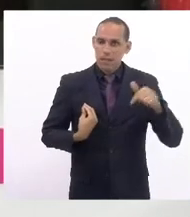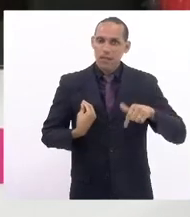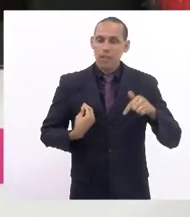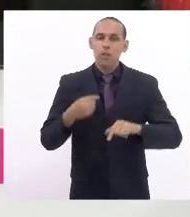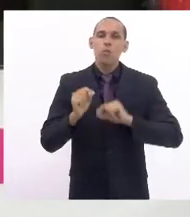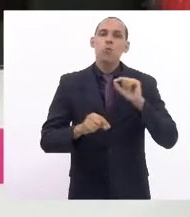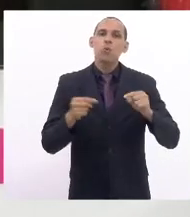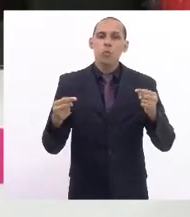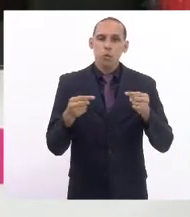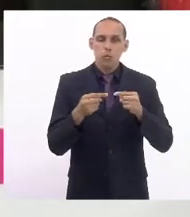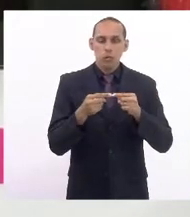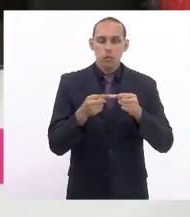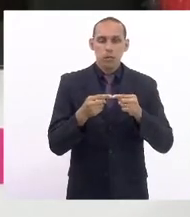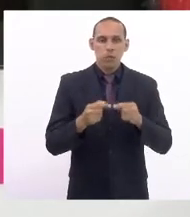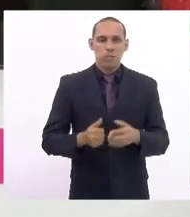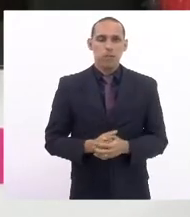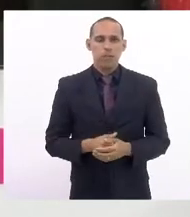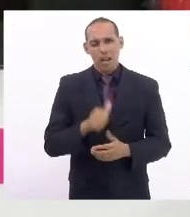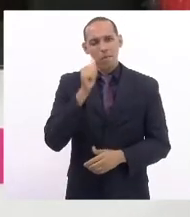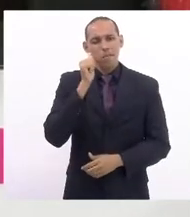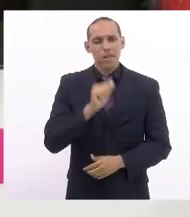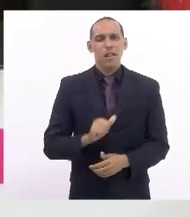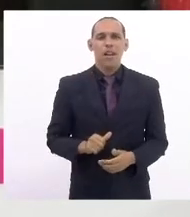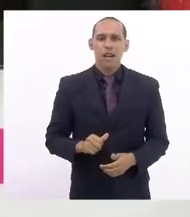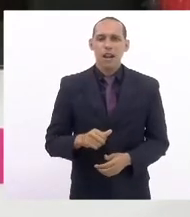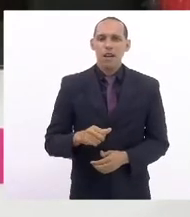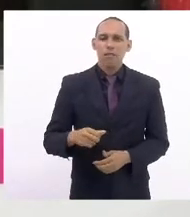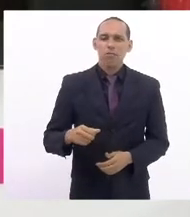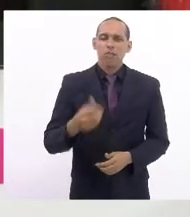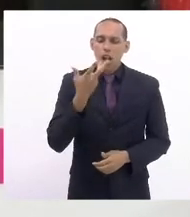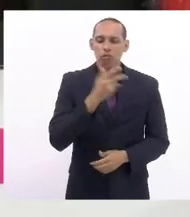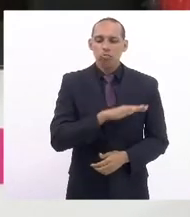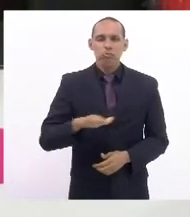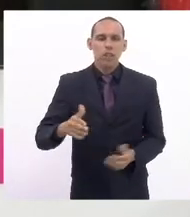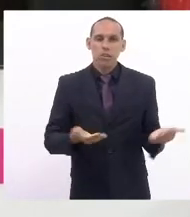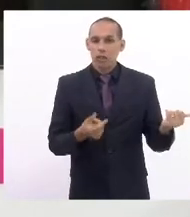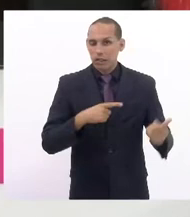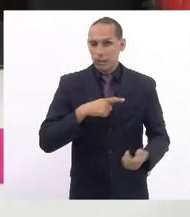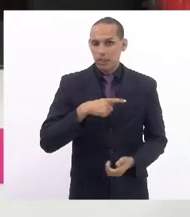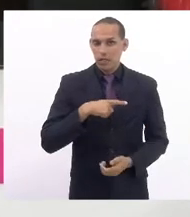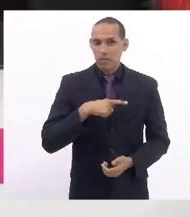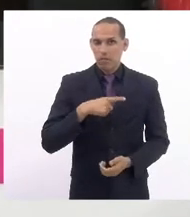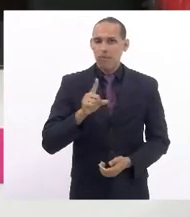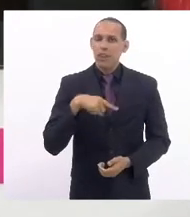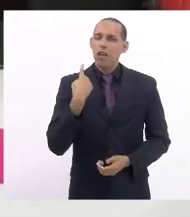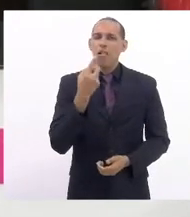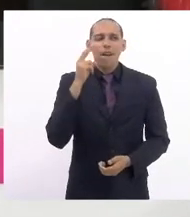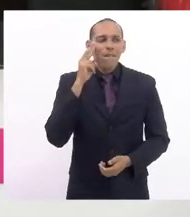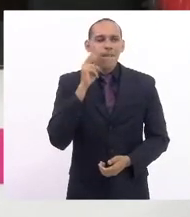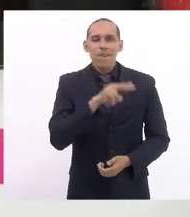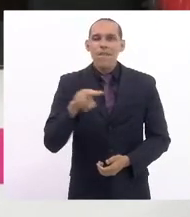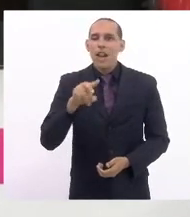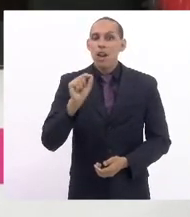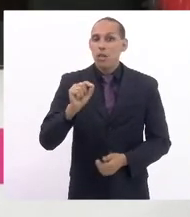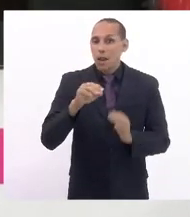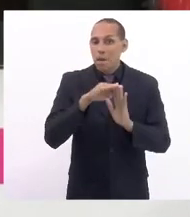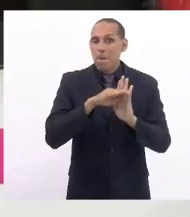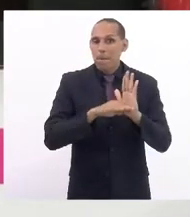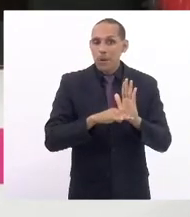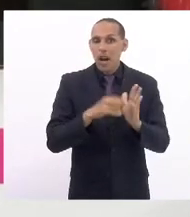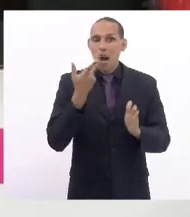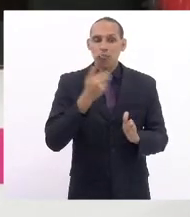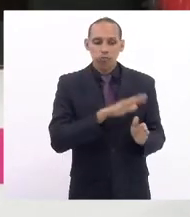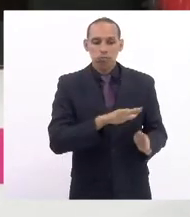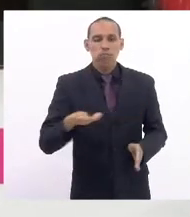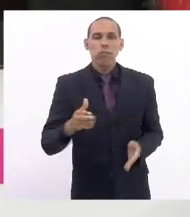tem a ver mulheres com criança com adolescente e a gente está vendo a pauta da infância e adolescência